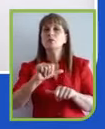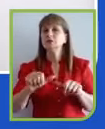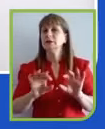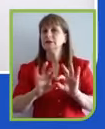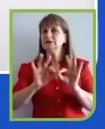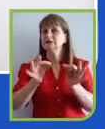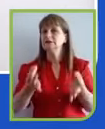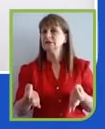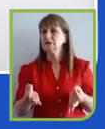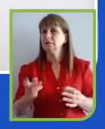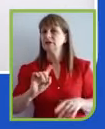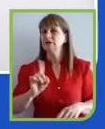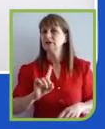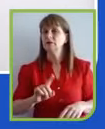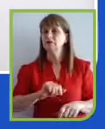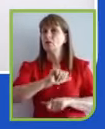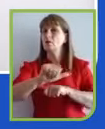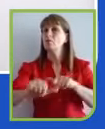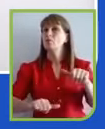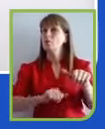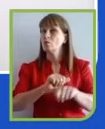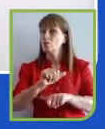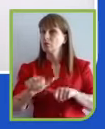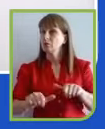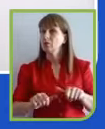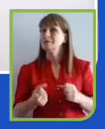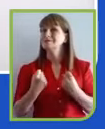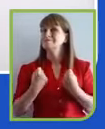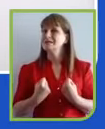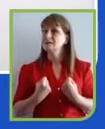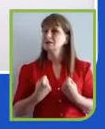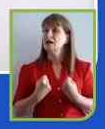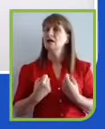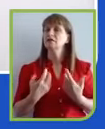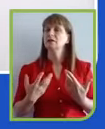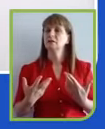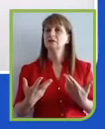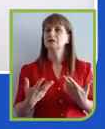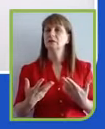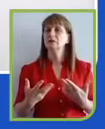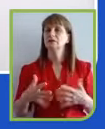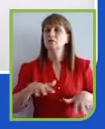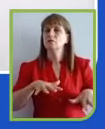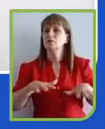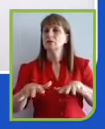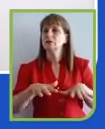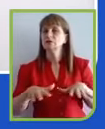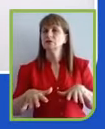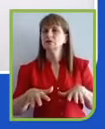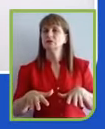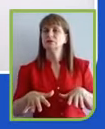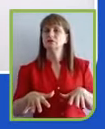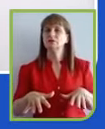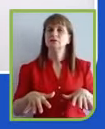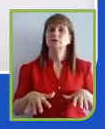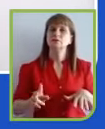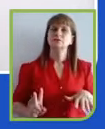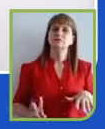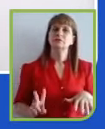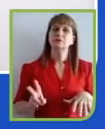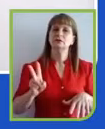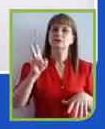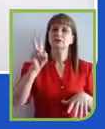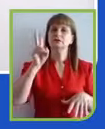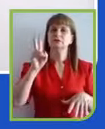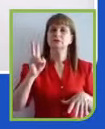abrupta e isso realmente deu essa mexida valorizando esse tal do ambiental,